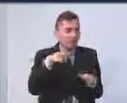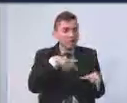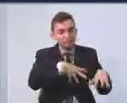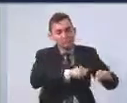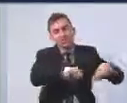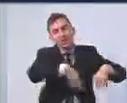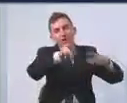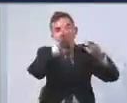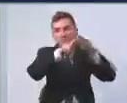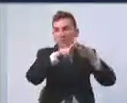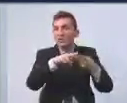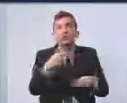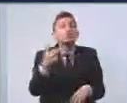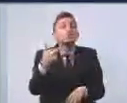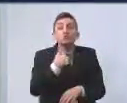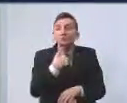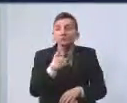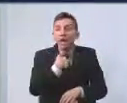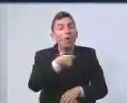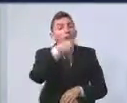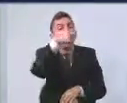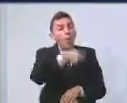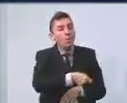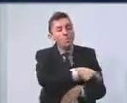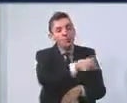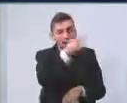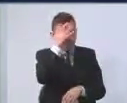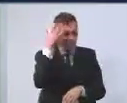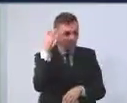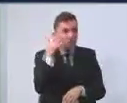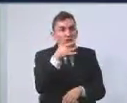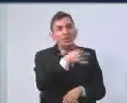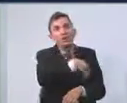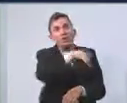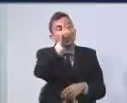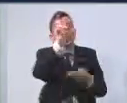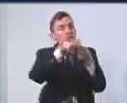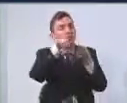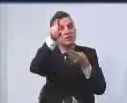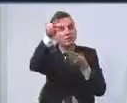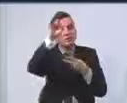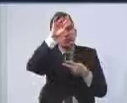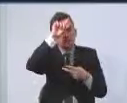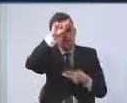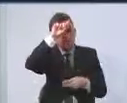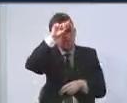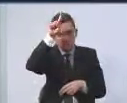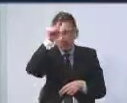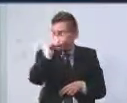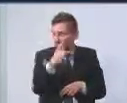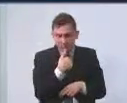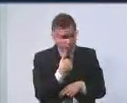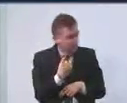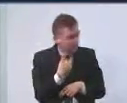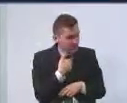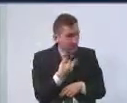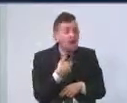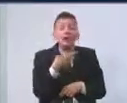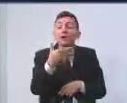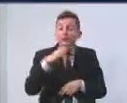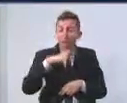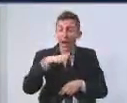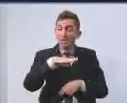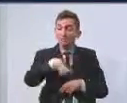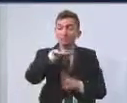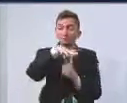Portanto, não se obriga ninguém a ser internado. Portanto, não se obriga ninguém a sair da praça, não se